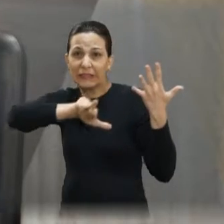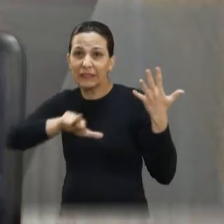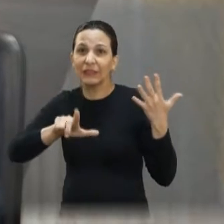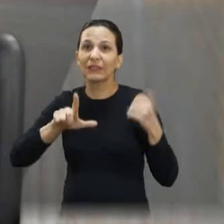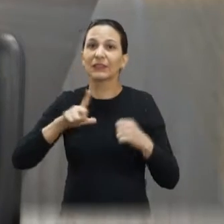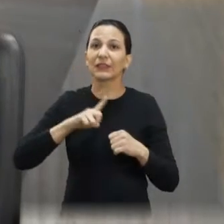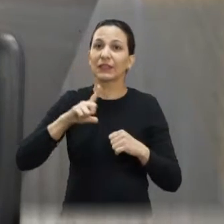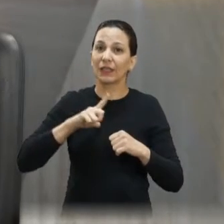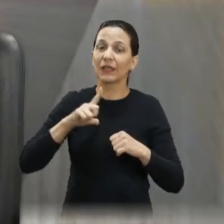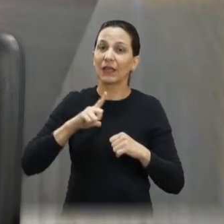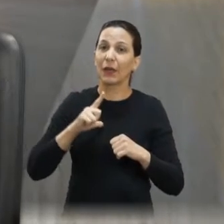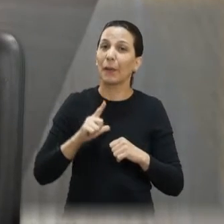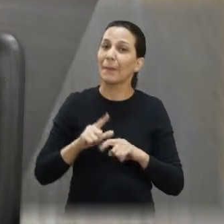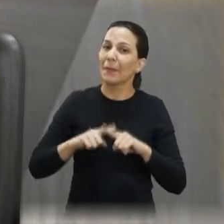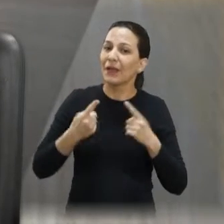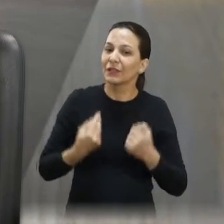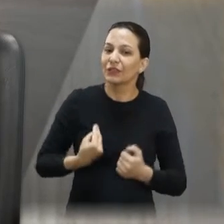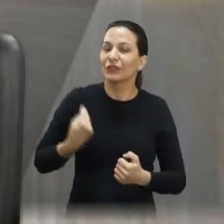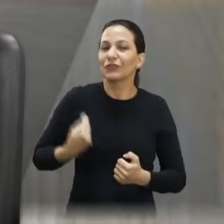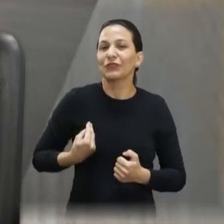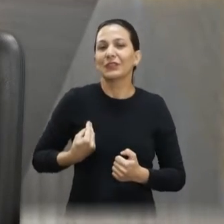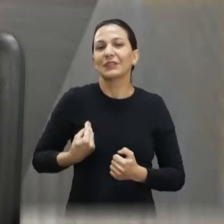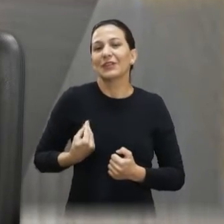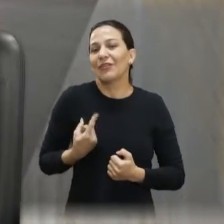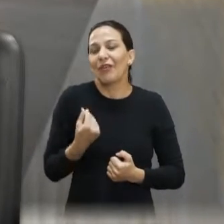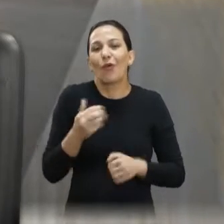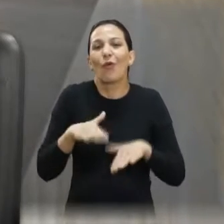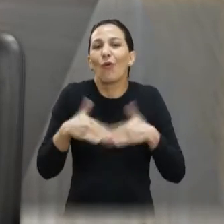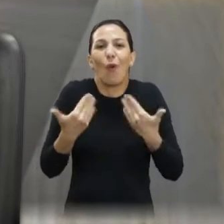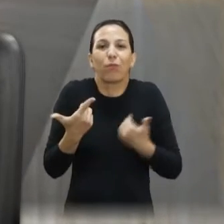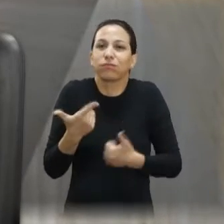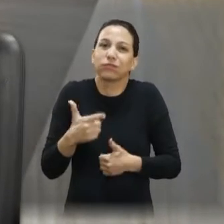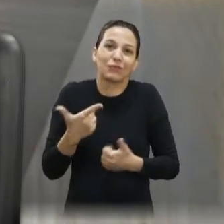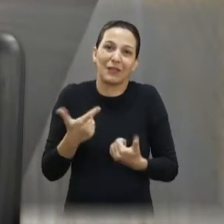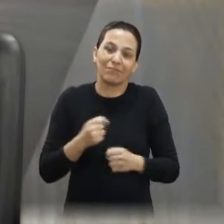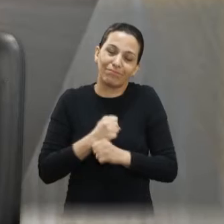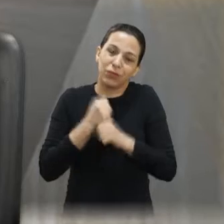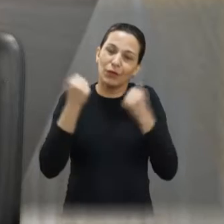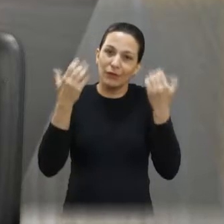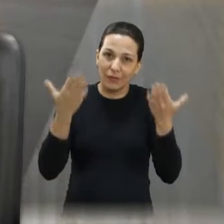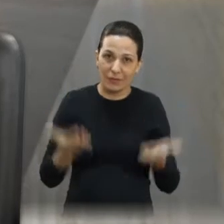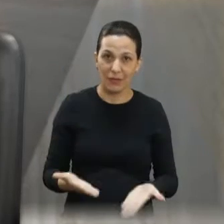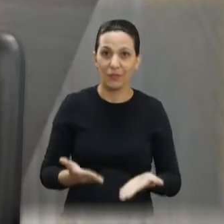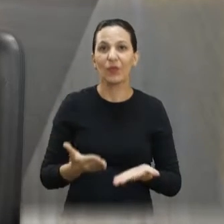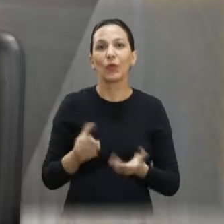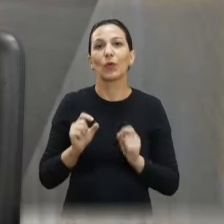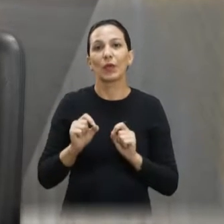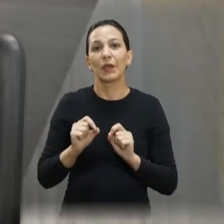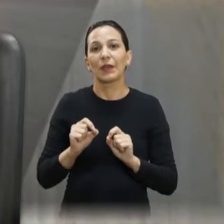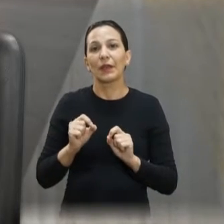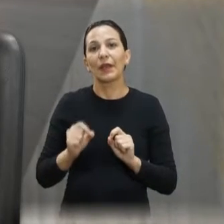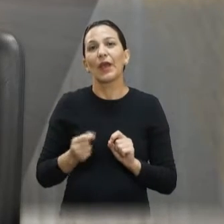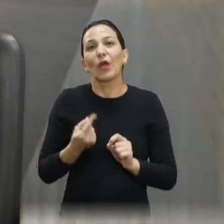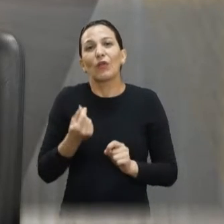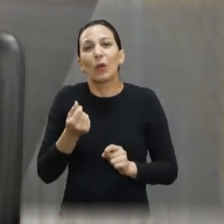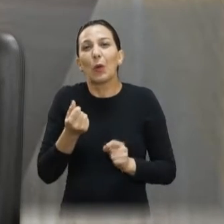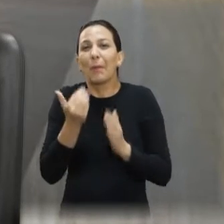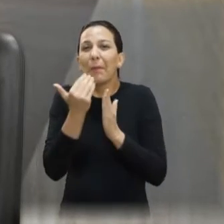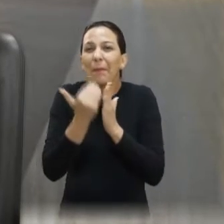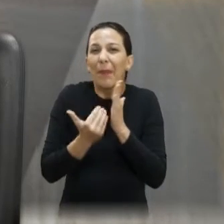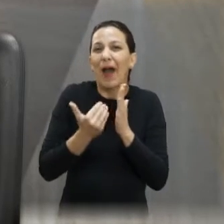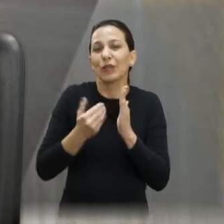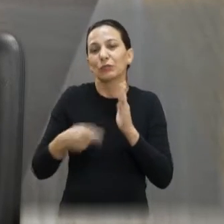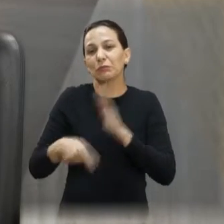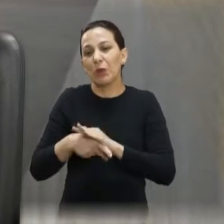vida não tem preço, né? Então, em razão do equipamento que não era nada o comerciante, eu